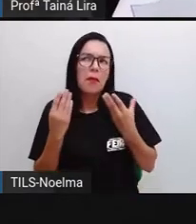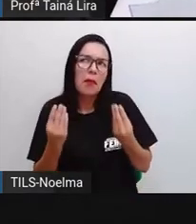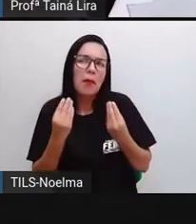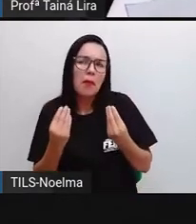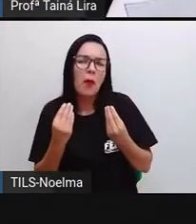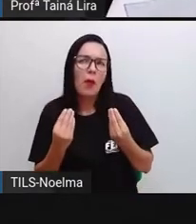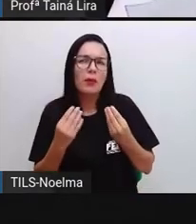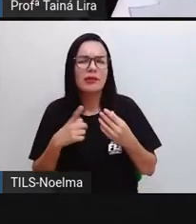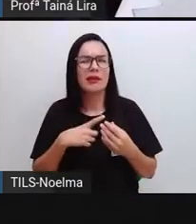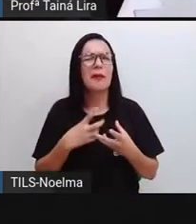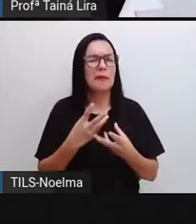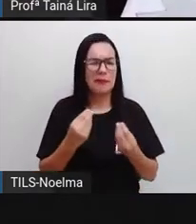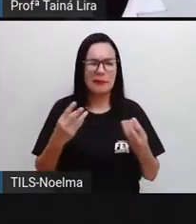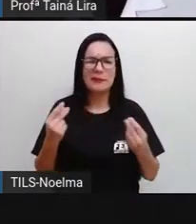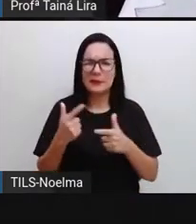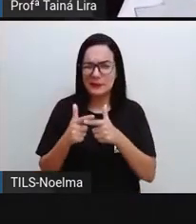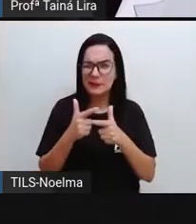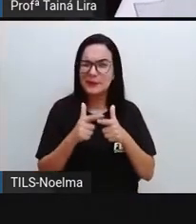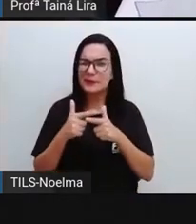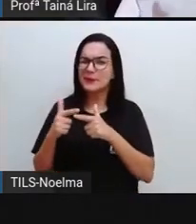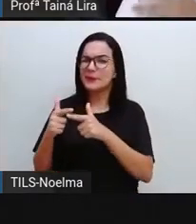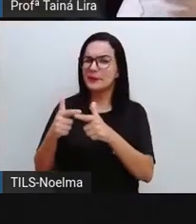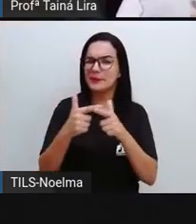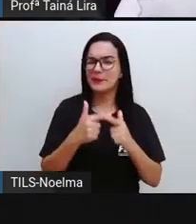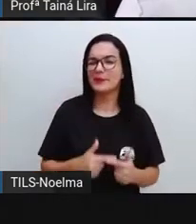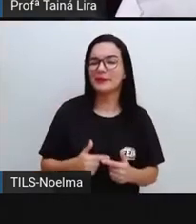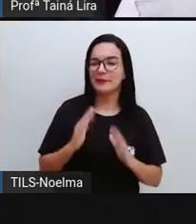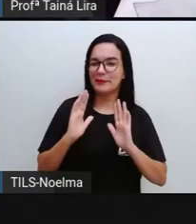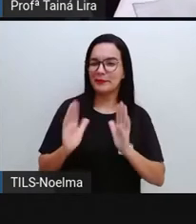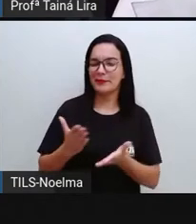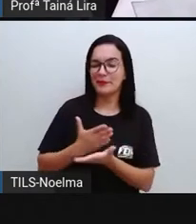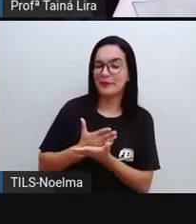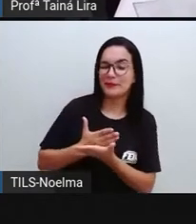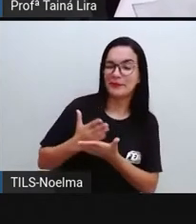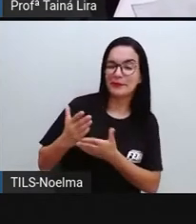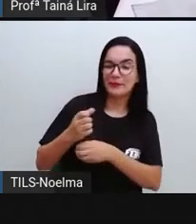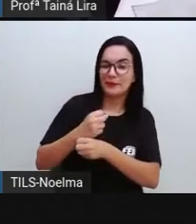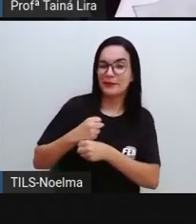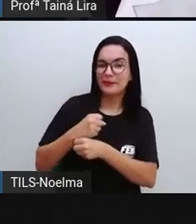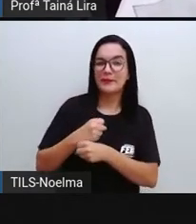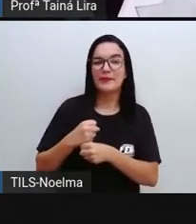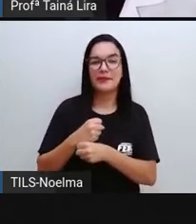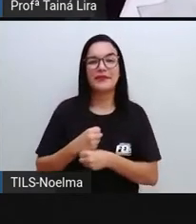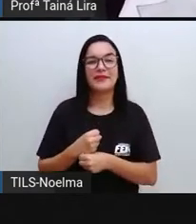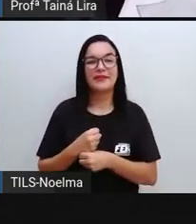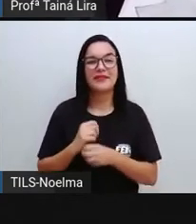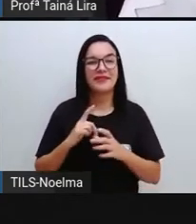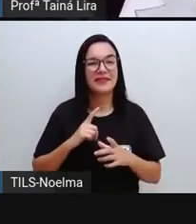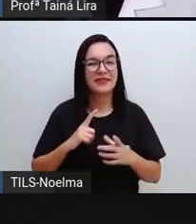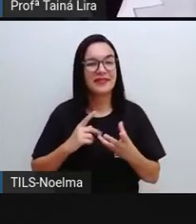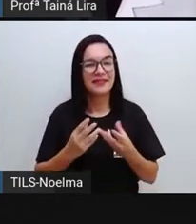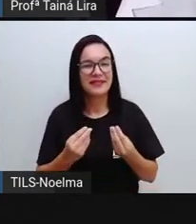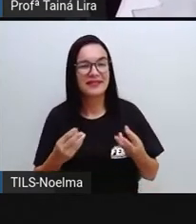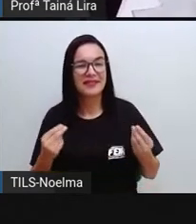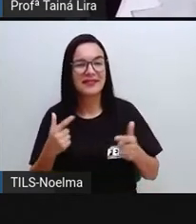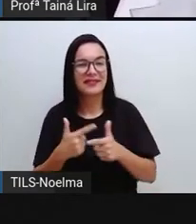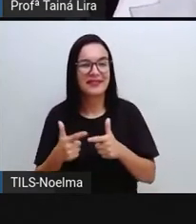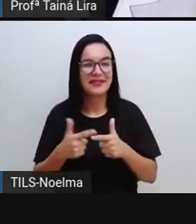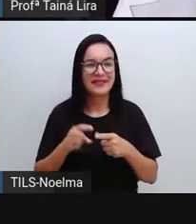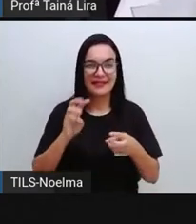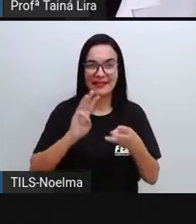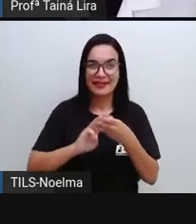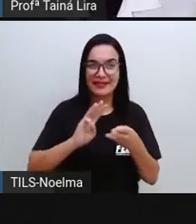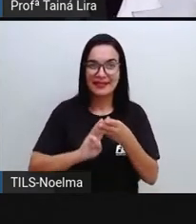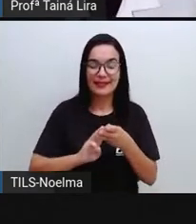resolvendo vários probleminhas aí, né? Desde o início do ano letivo, que a senhora traz um monte de probleminha aí para a gente resolver.